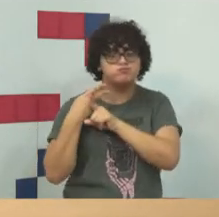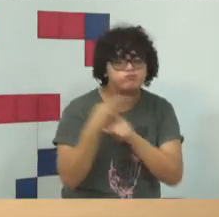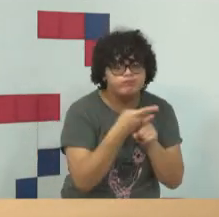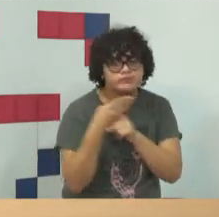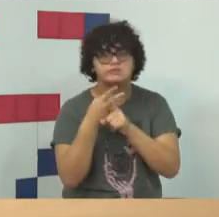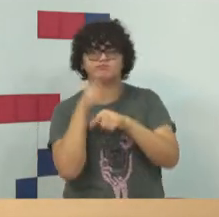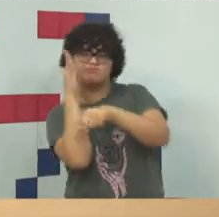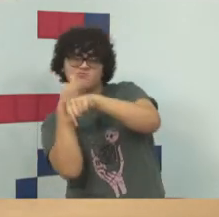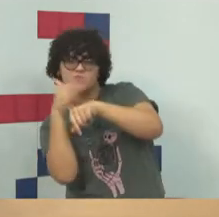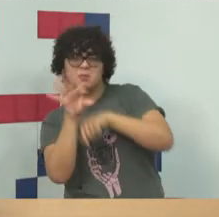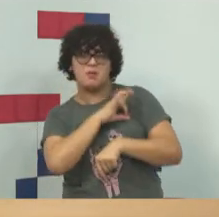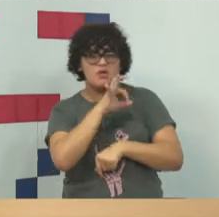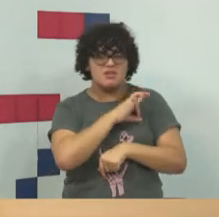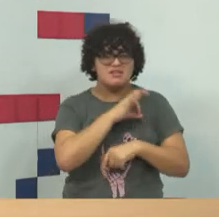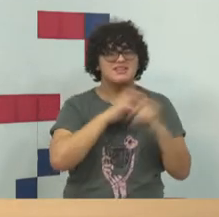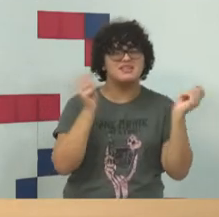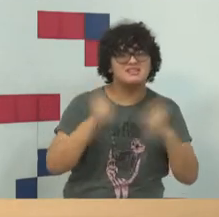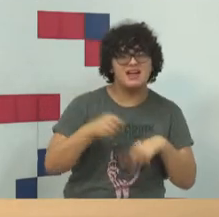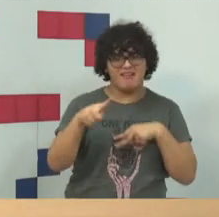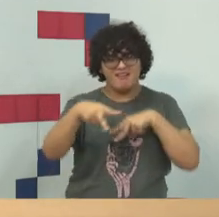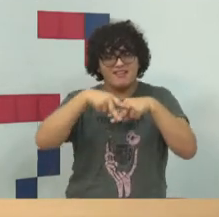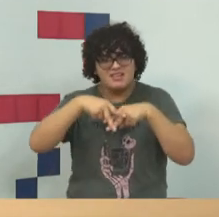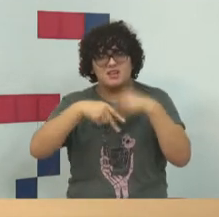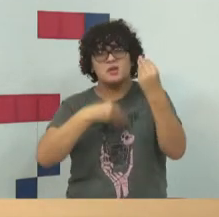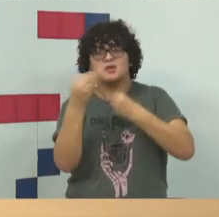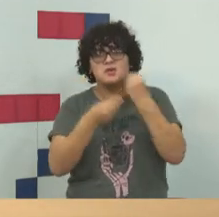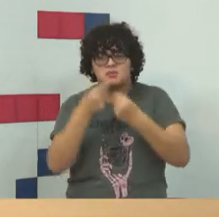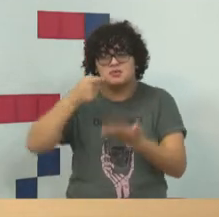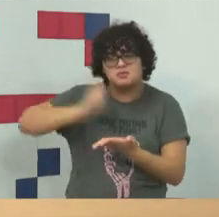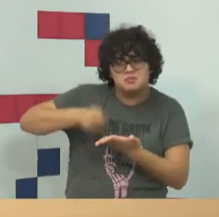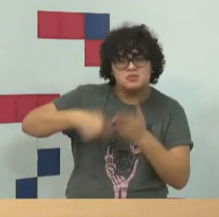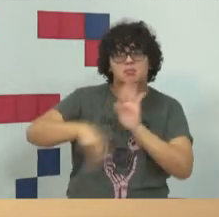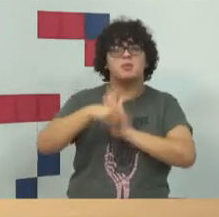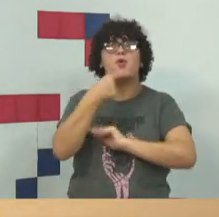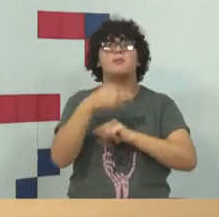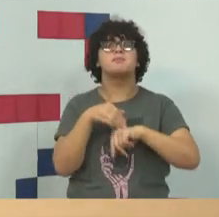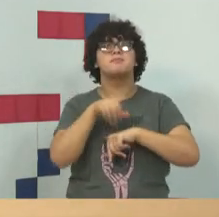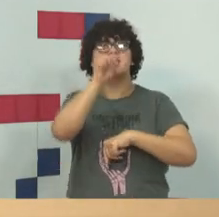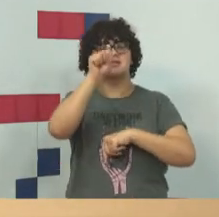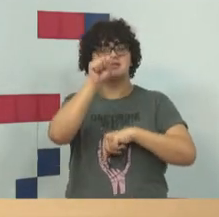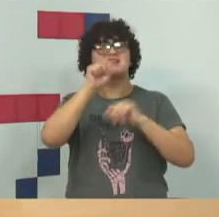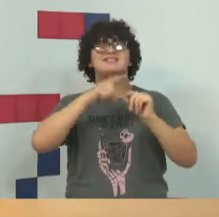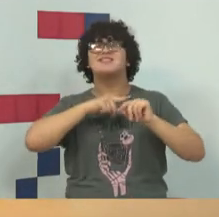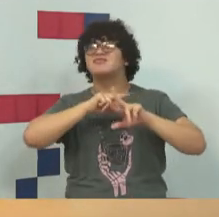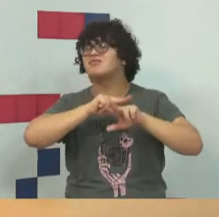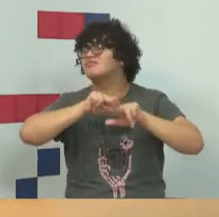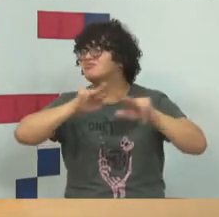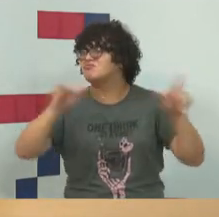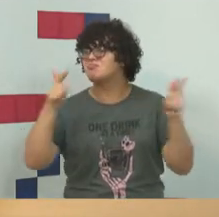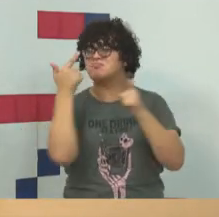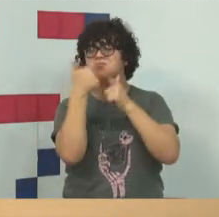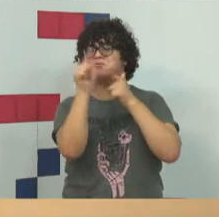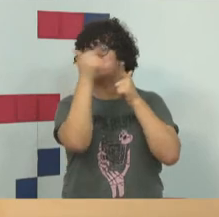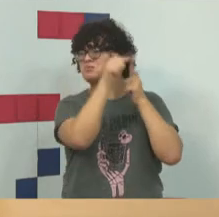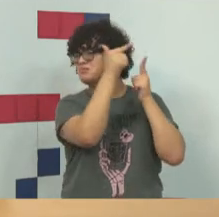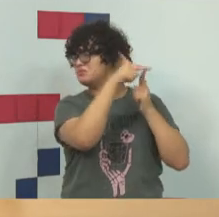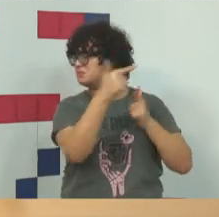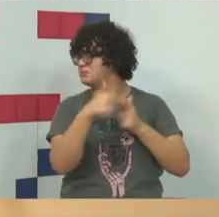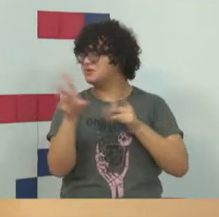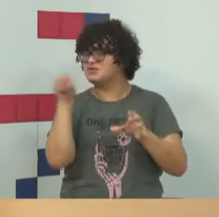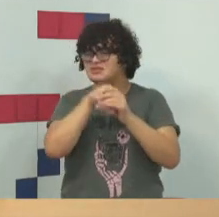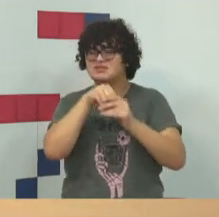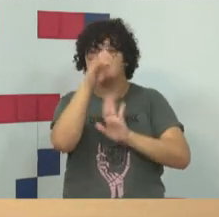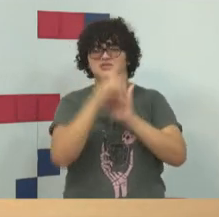preparo da polícia, cadeia de custódia, o preparo do magistrado. Tem tantos problemas ainda no direito penal